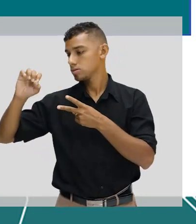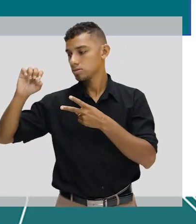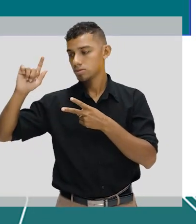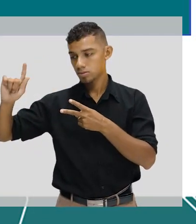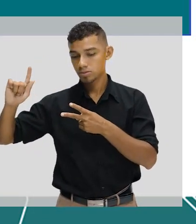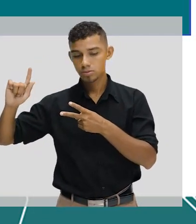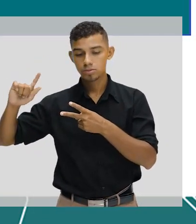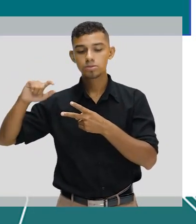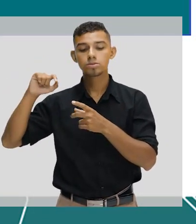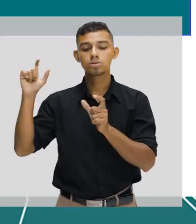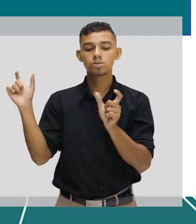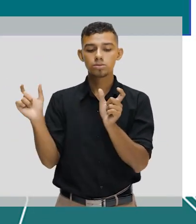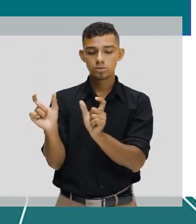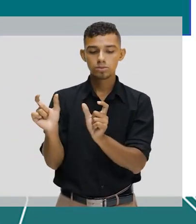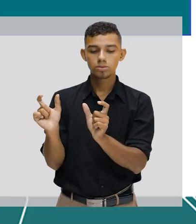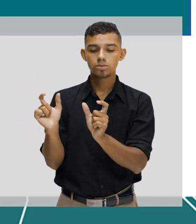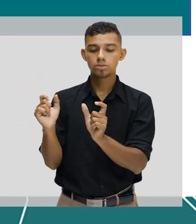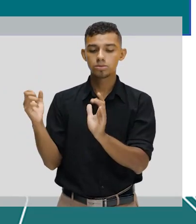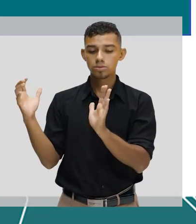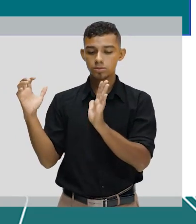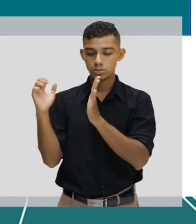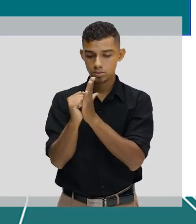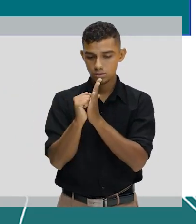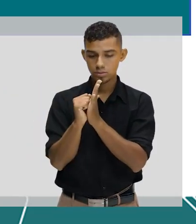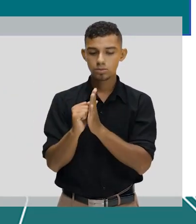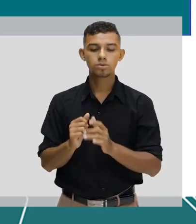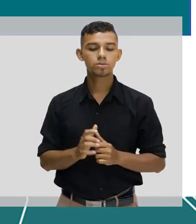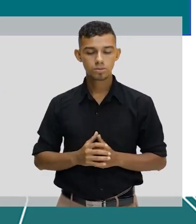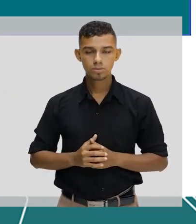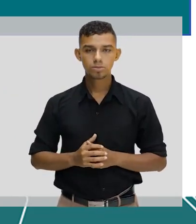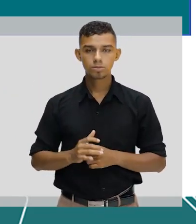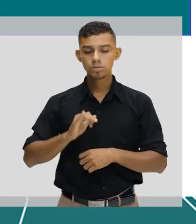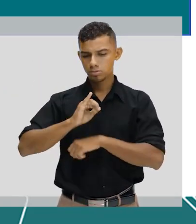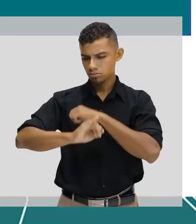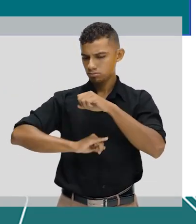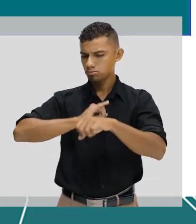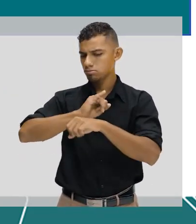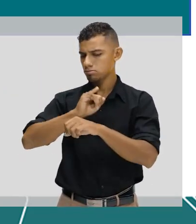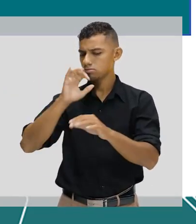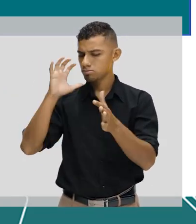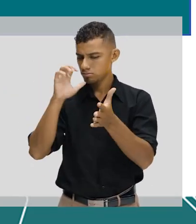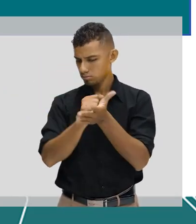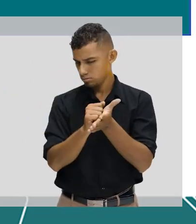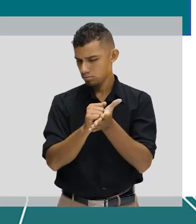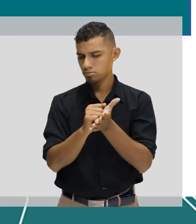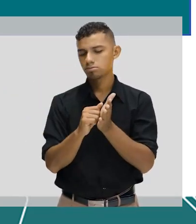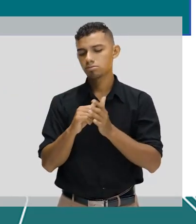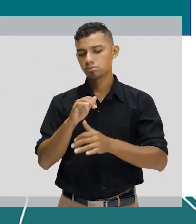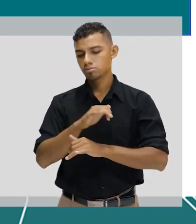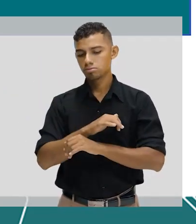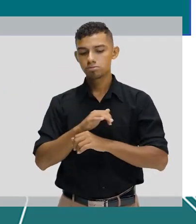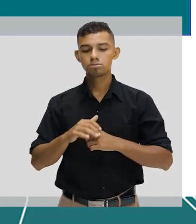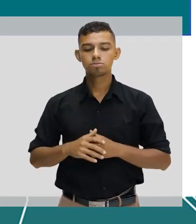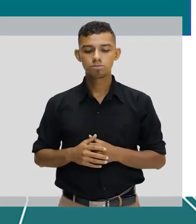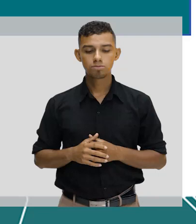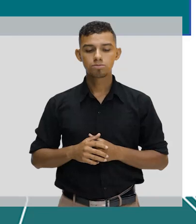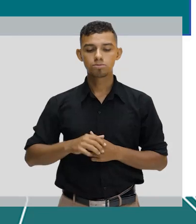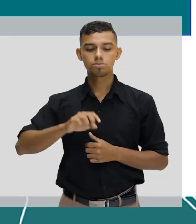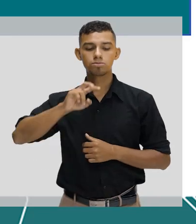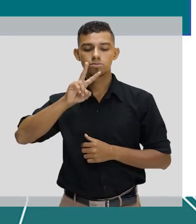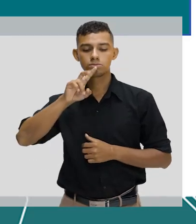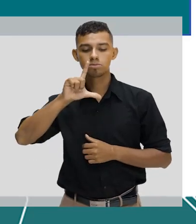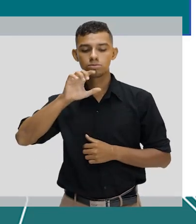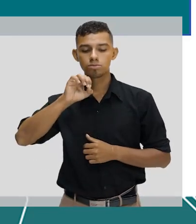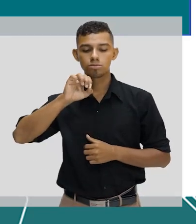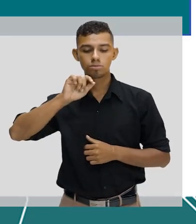Então, o que é um blog? Blog é o registro na internet, ou registro virtual. Vlog é o